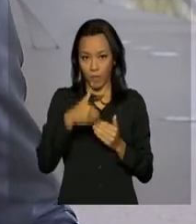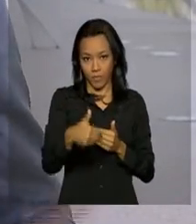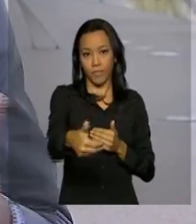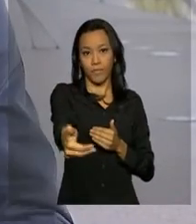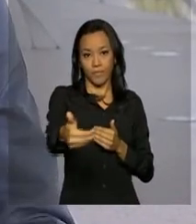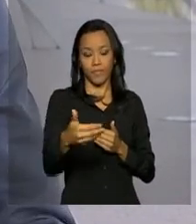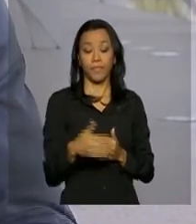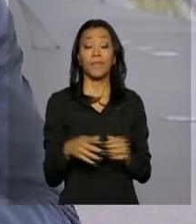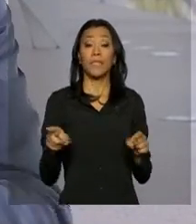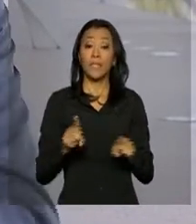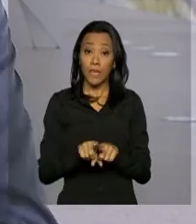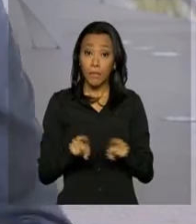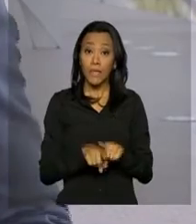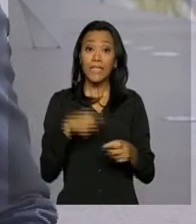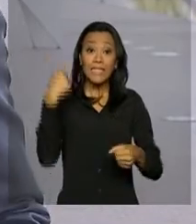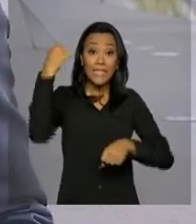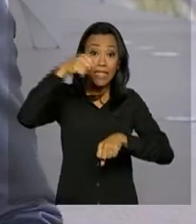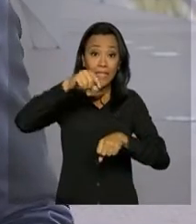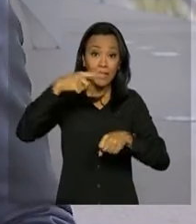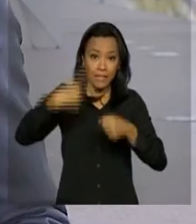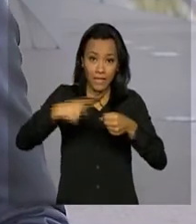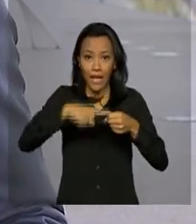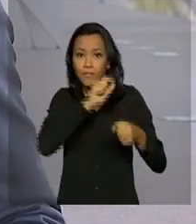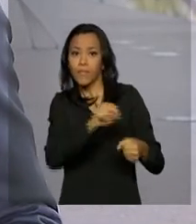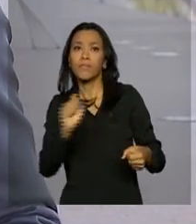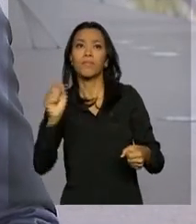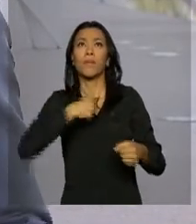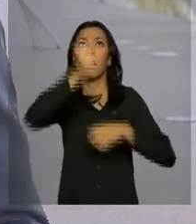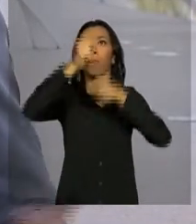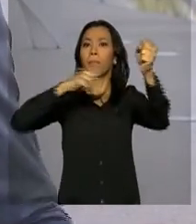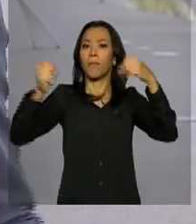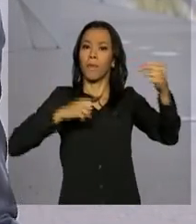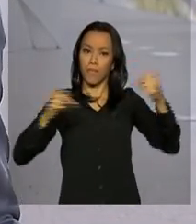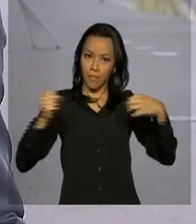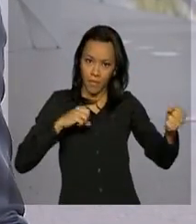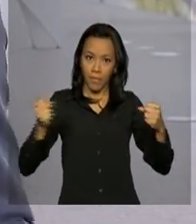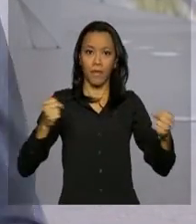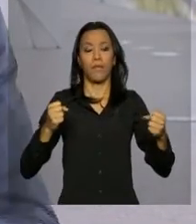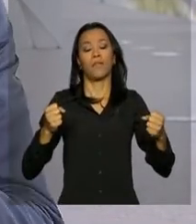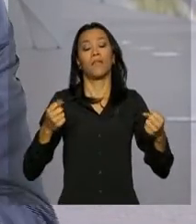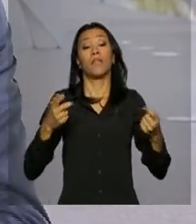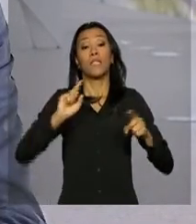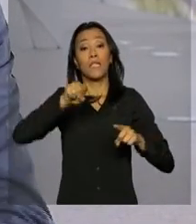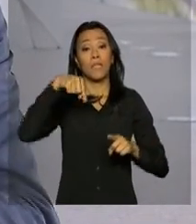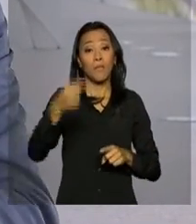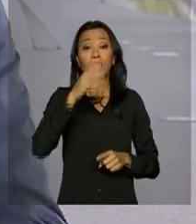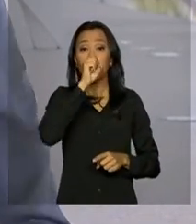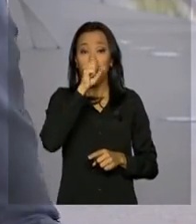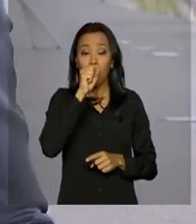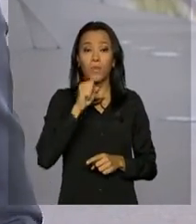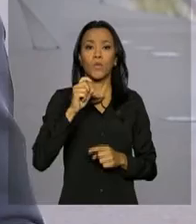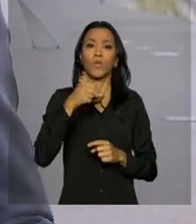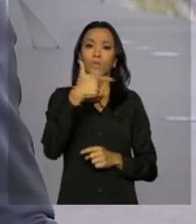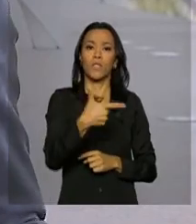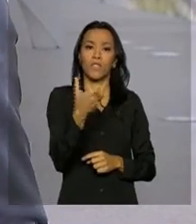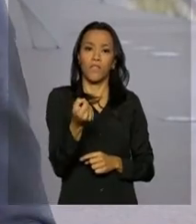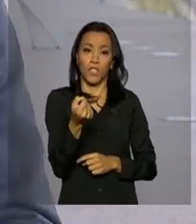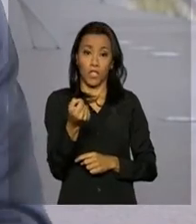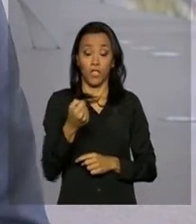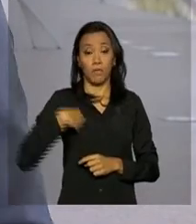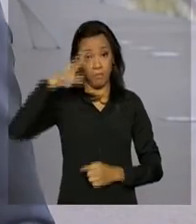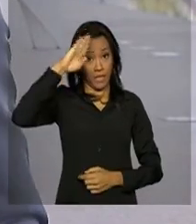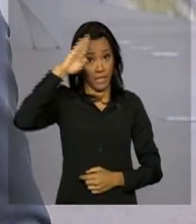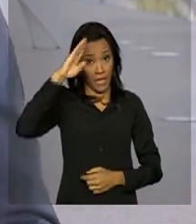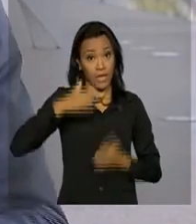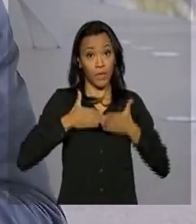cidades para onde eles vão acompanhar a mobilização. No próximo sábado, 220 mil militares da Marinha,